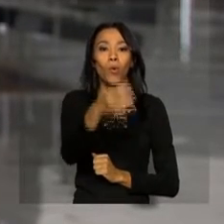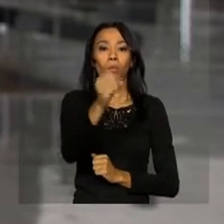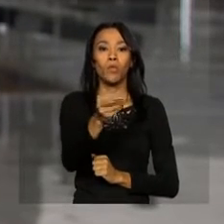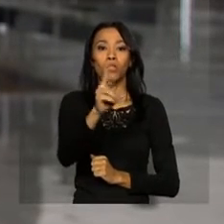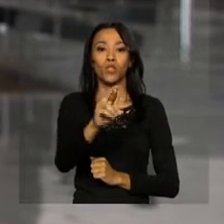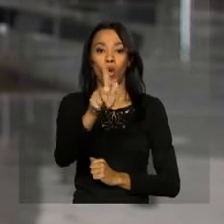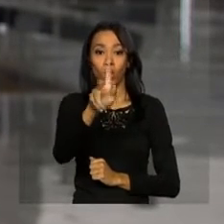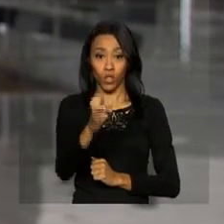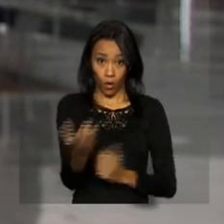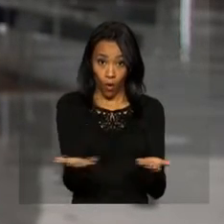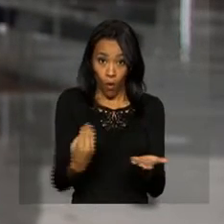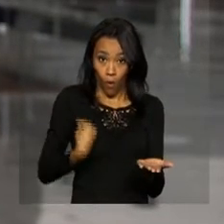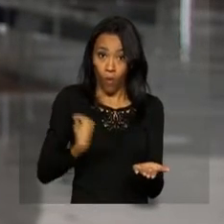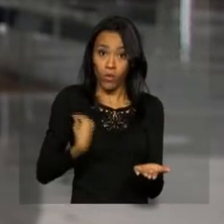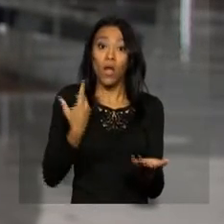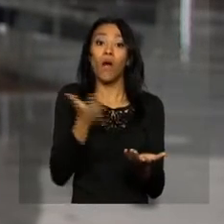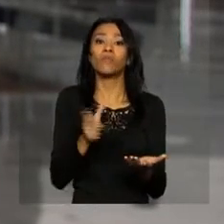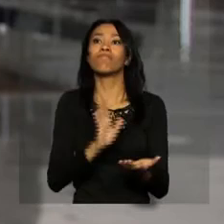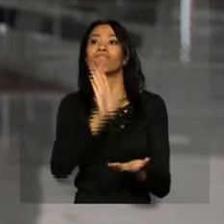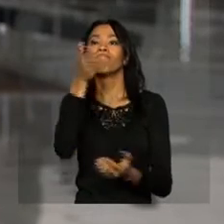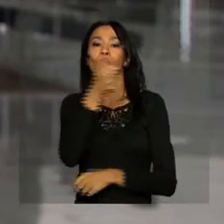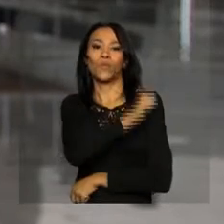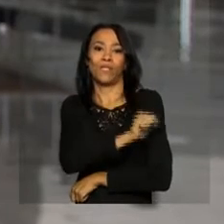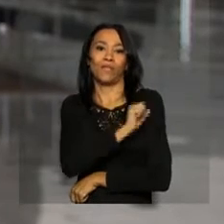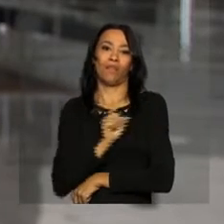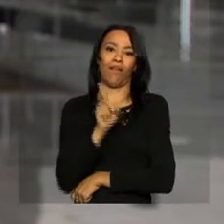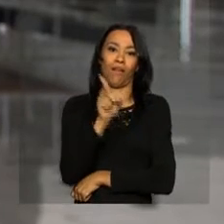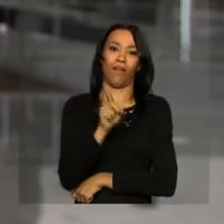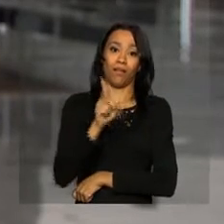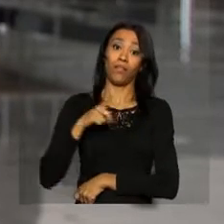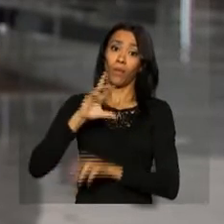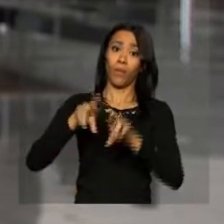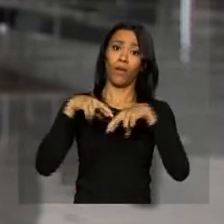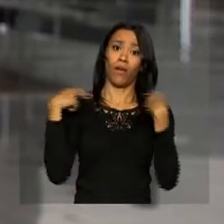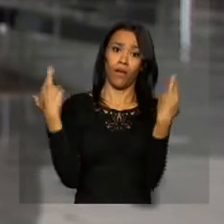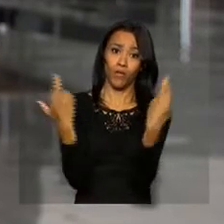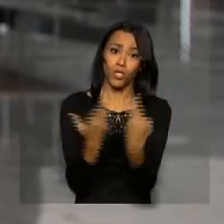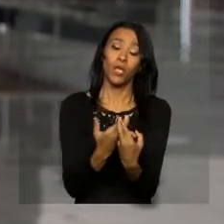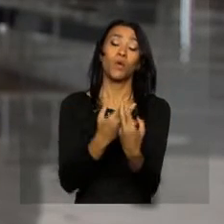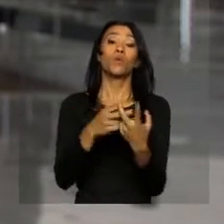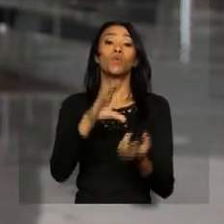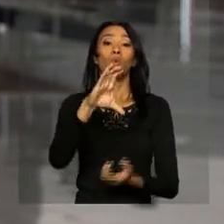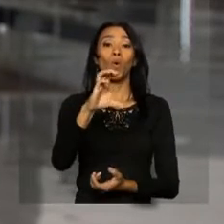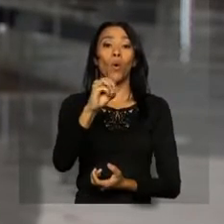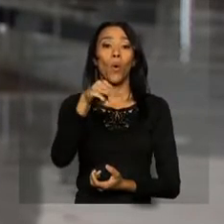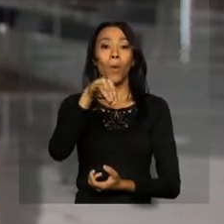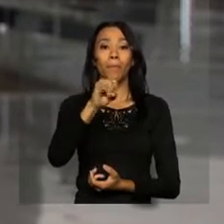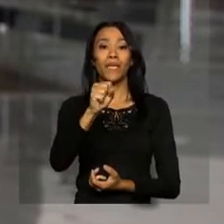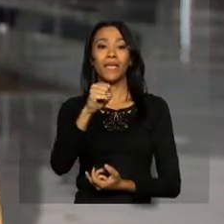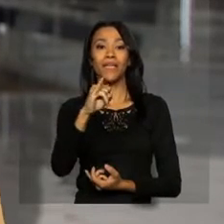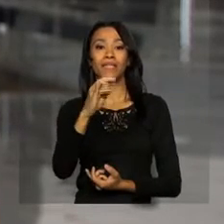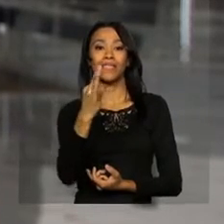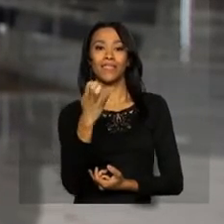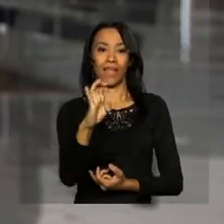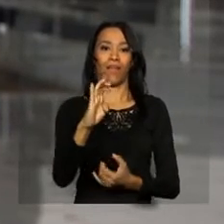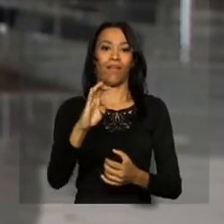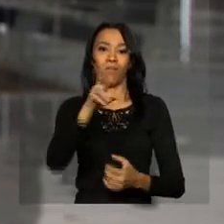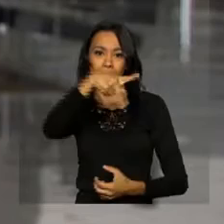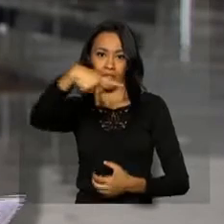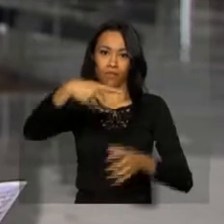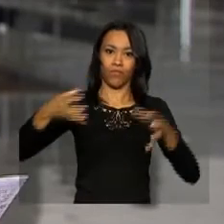Tijuca, no Rio de Janeiro, onde se reúne com o presidente do COBE, o Comitê Olímpico Brasileiro, Carlos Nusman, e